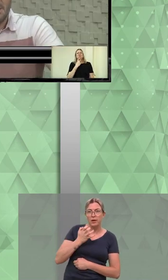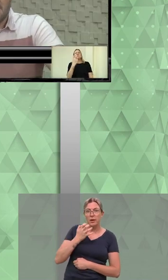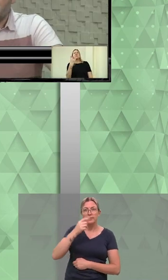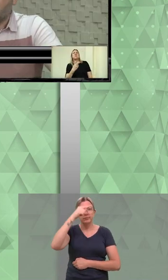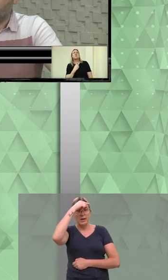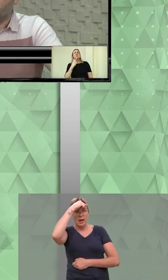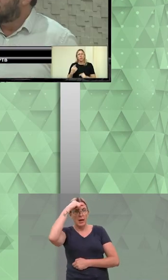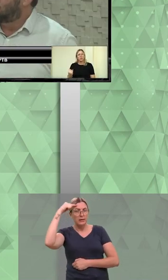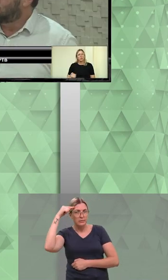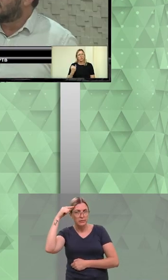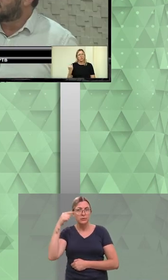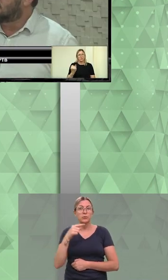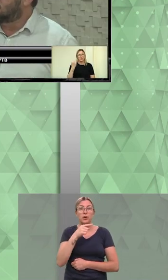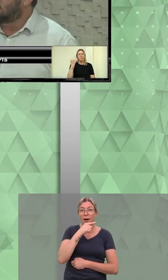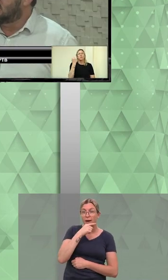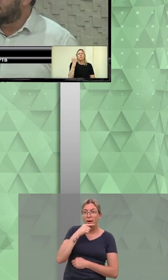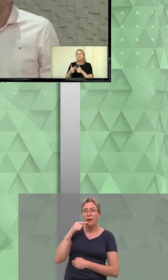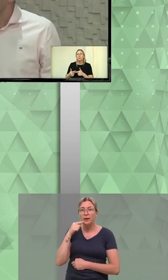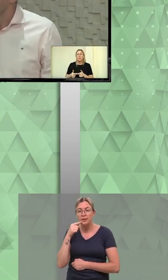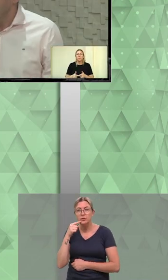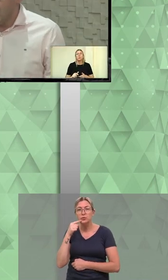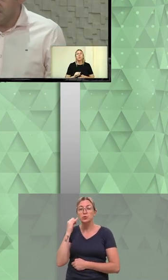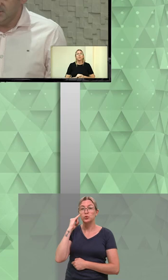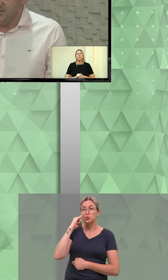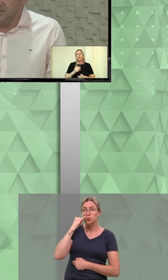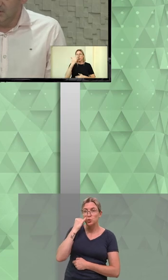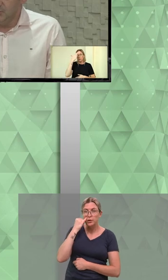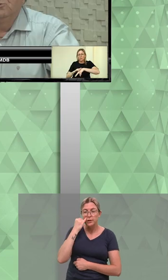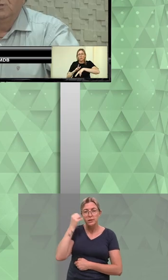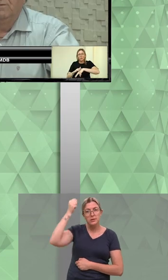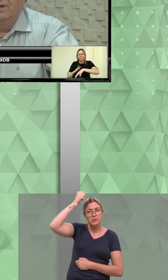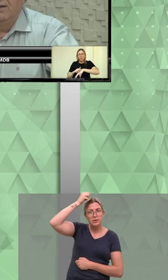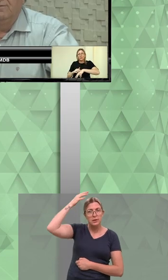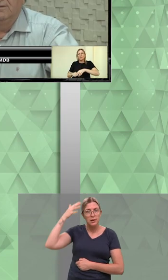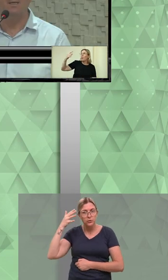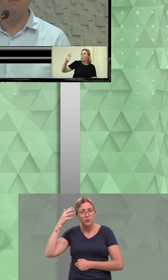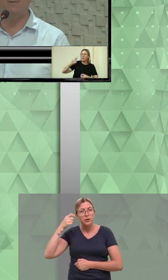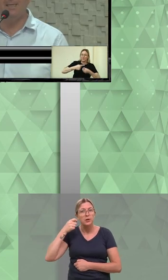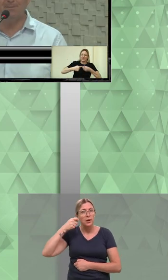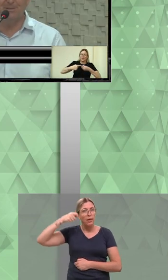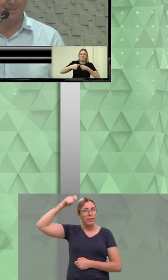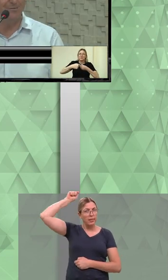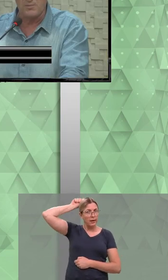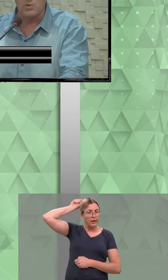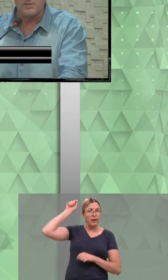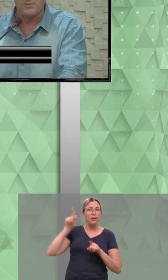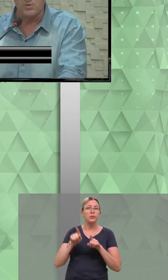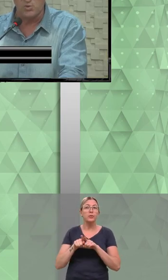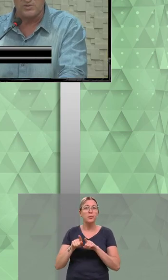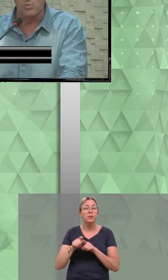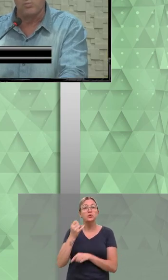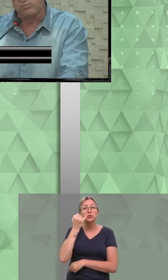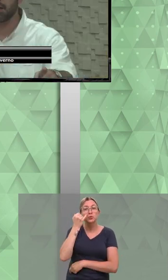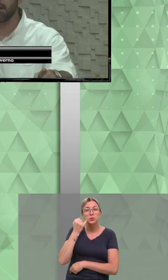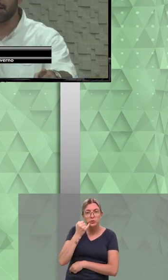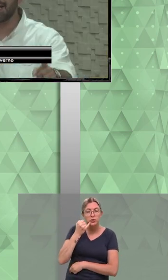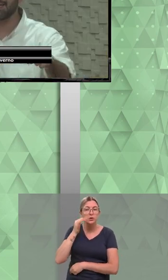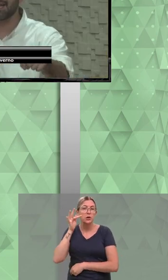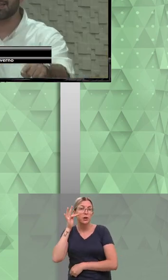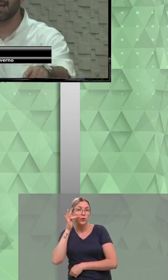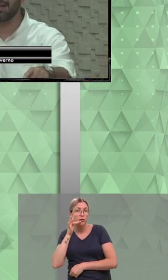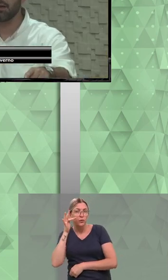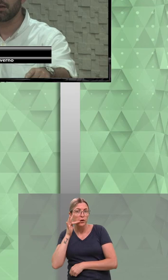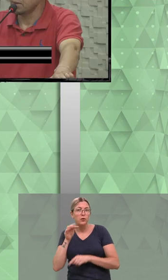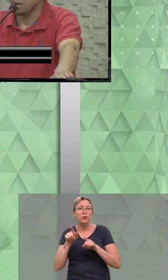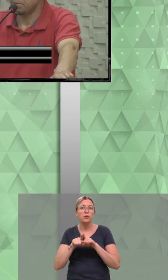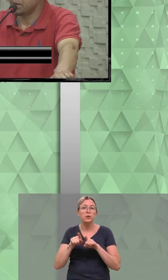Alessandro Dauzoto, Claudemir Deraújo, Juarez Bernardi, Nadir Barbosa, Ana Clete Zanella, Jurandir Pesinato, João